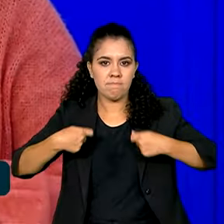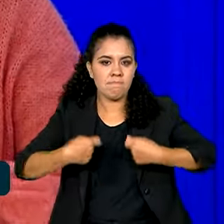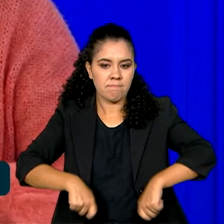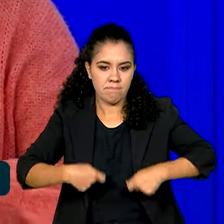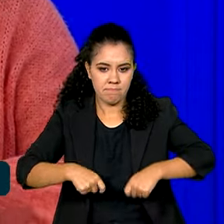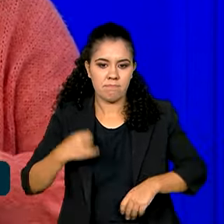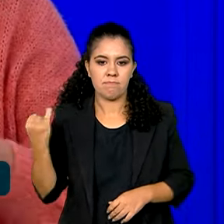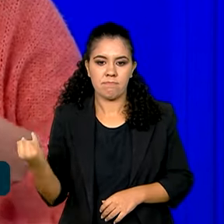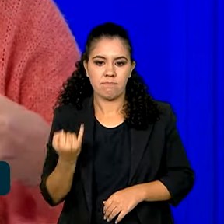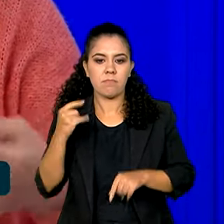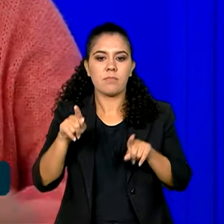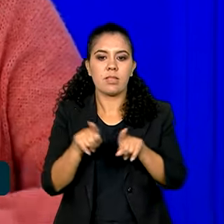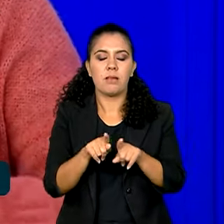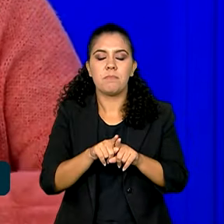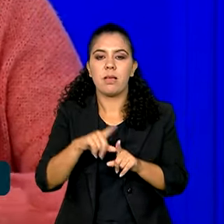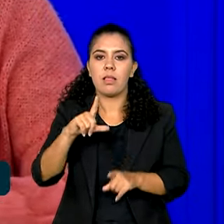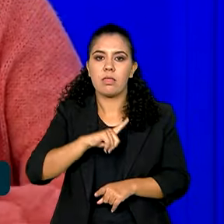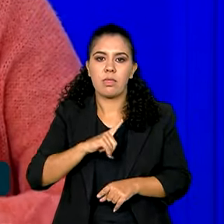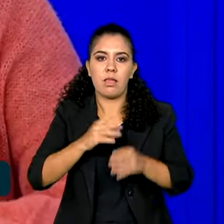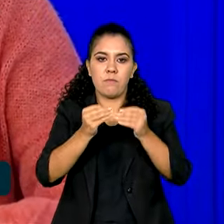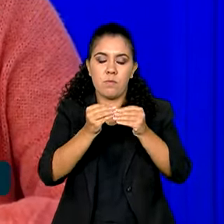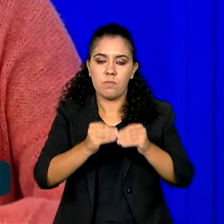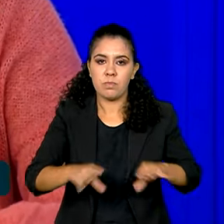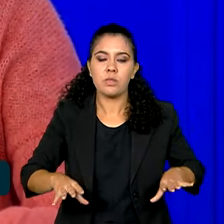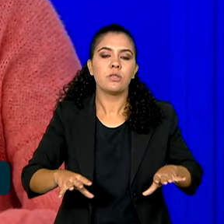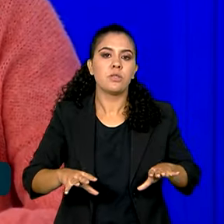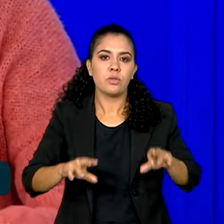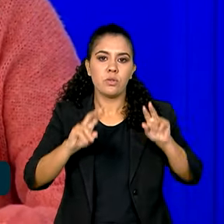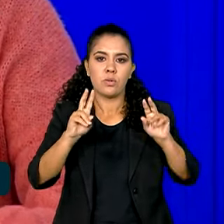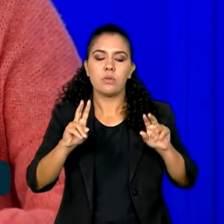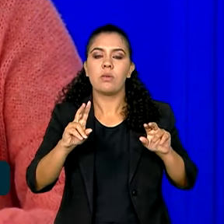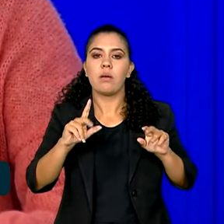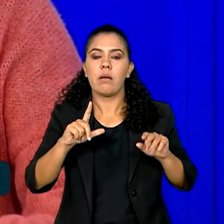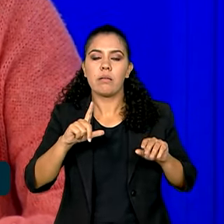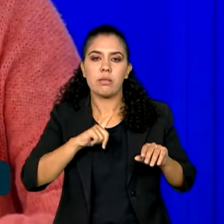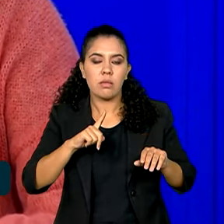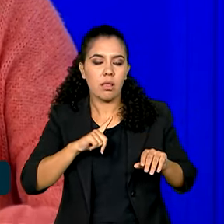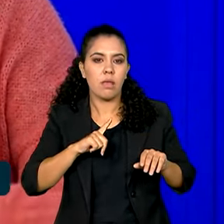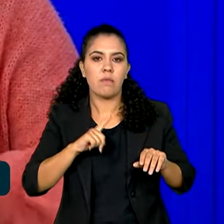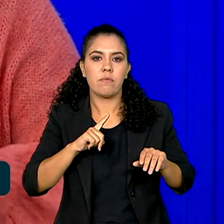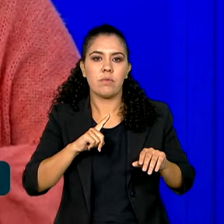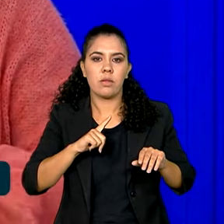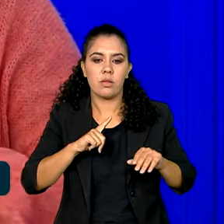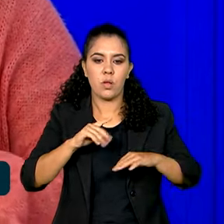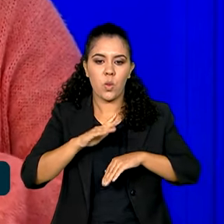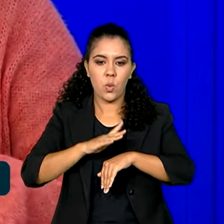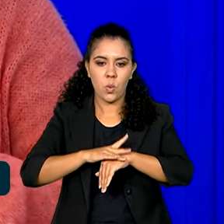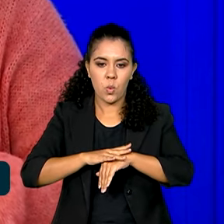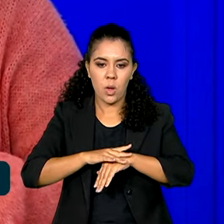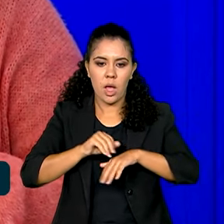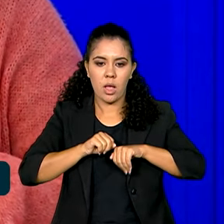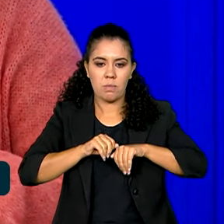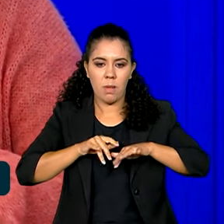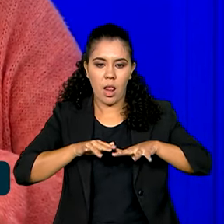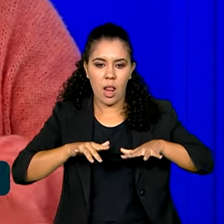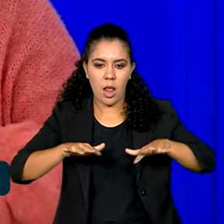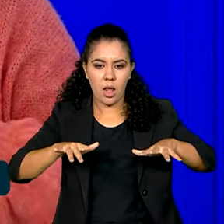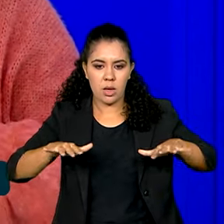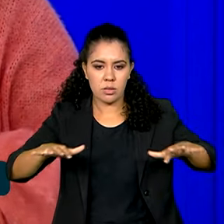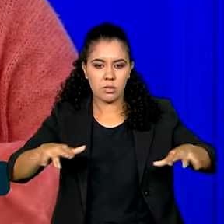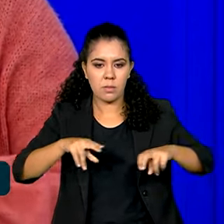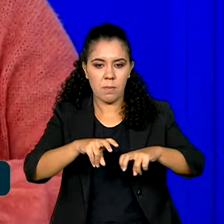impacto no aumento de doenças que são